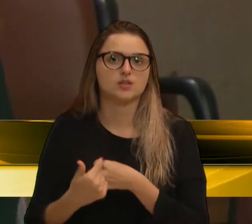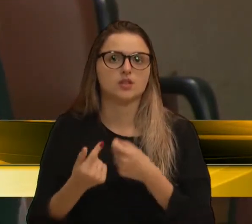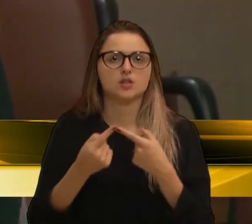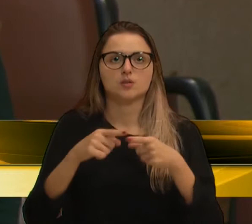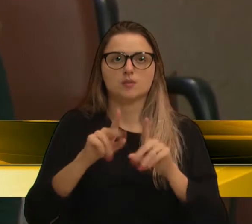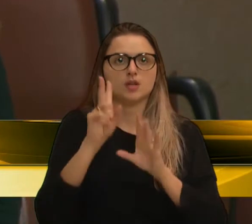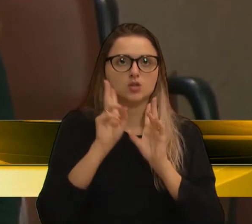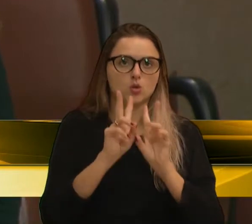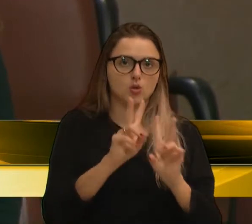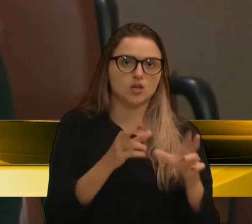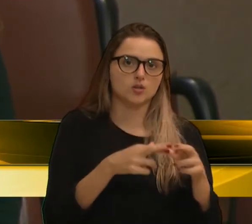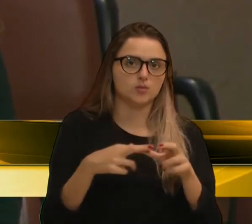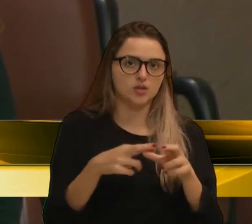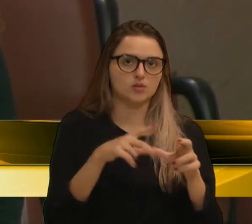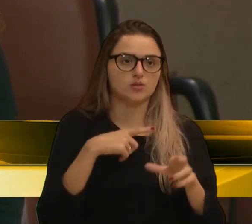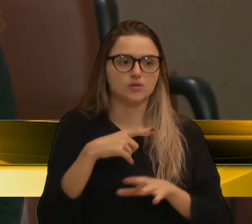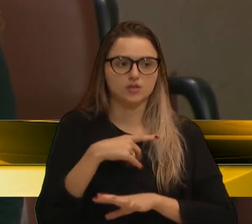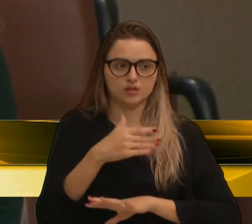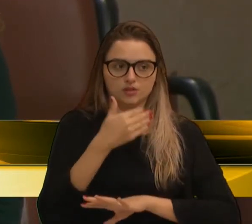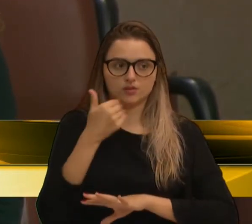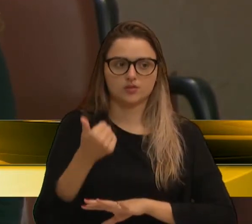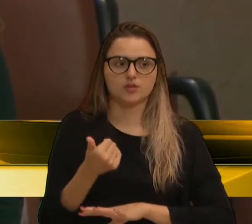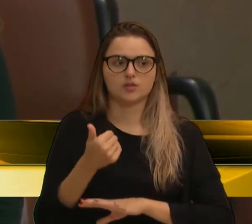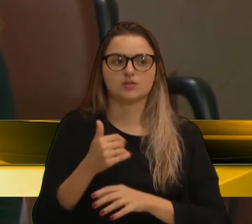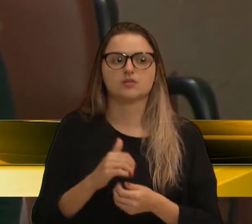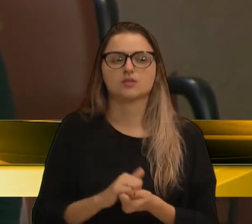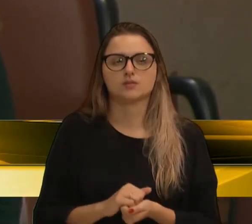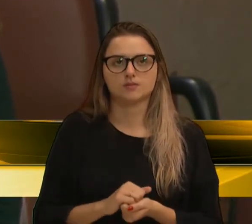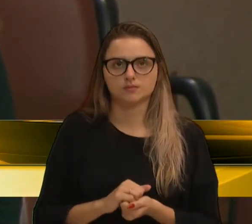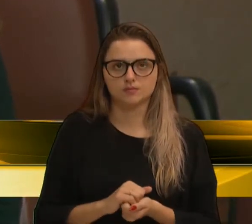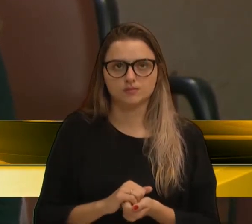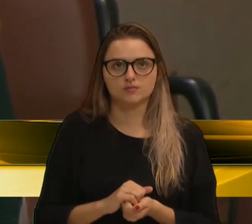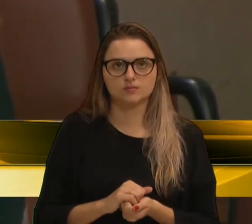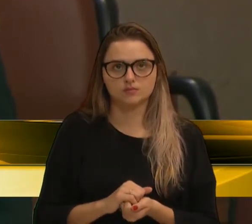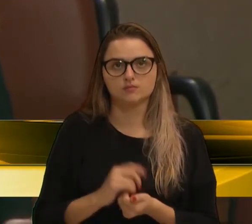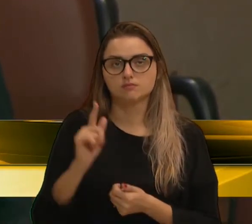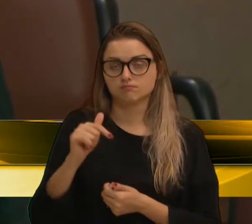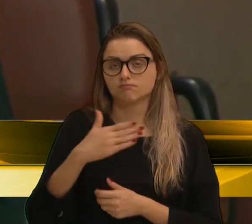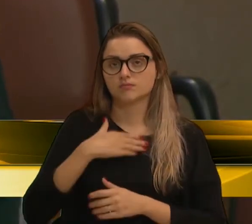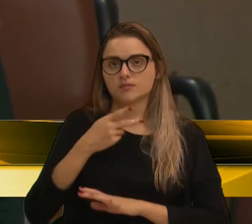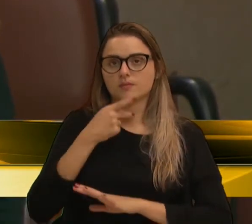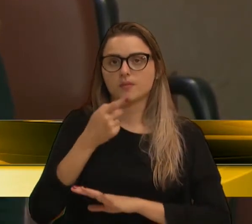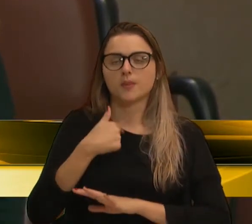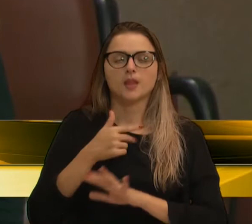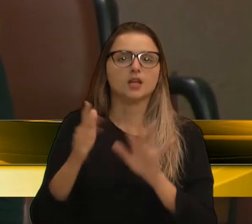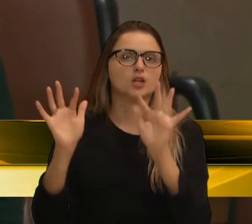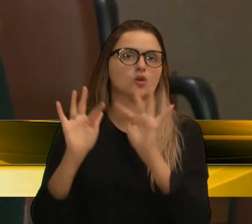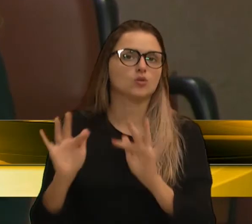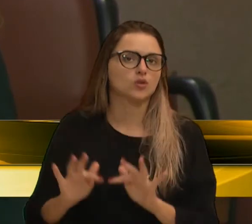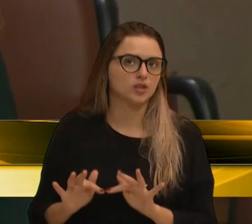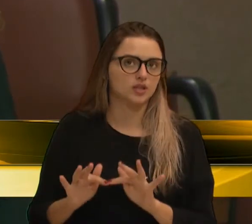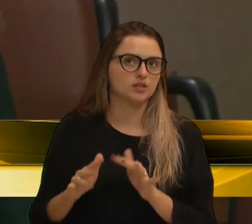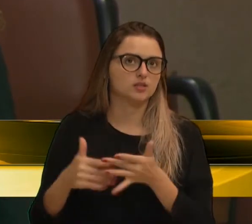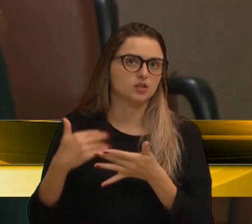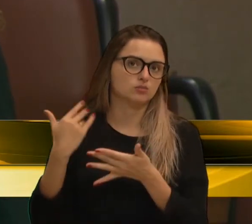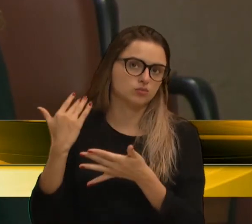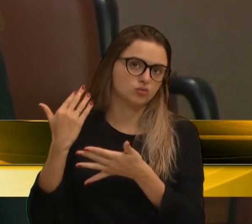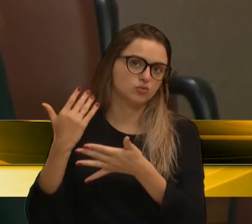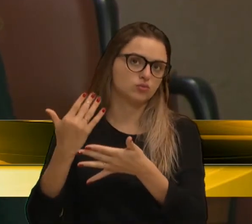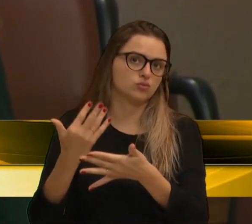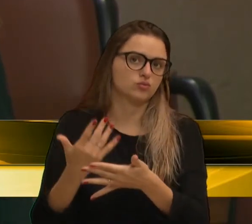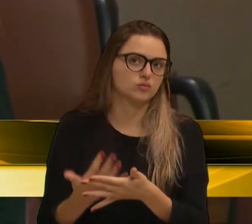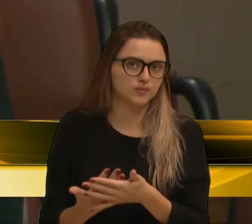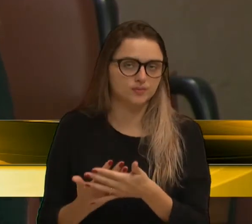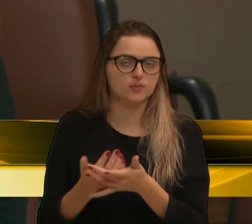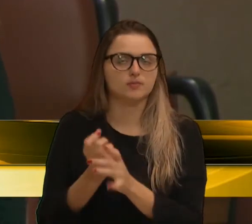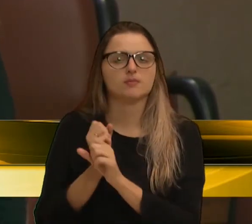a região, que vai ganhar bastante. Então, a minha fala é nesse sentido de ficar feliz, que a estimativa é